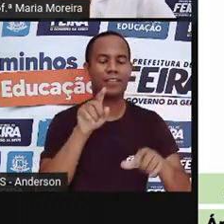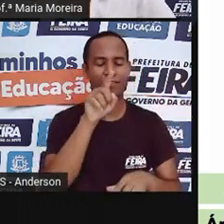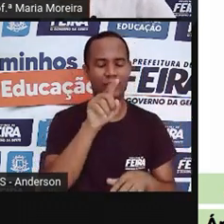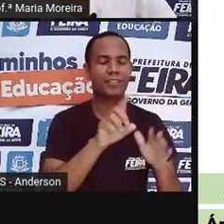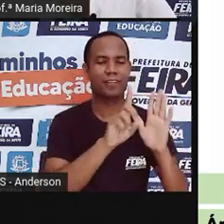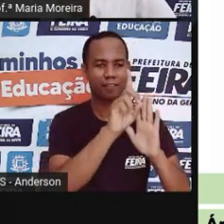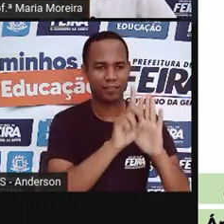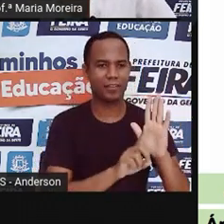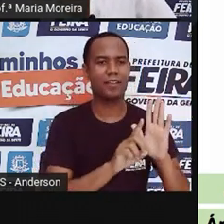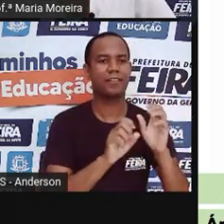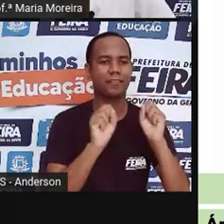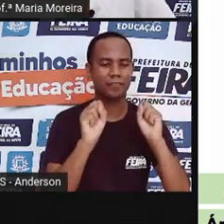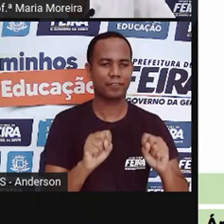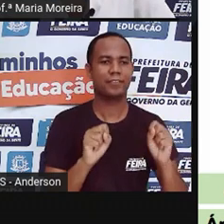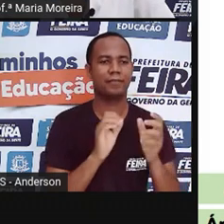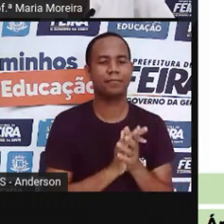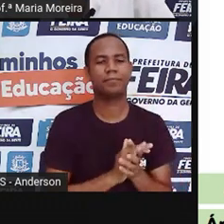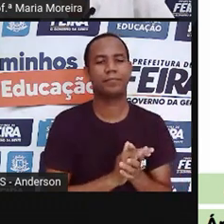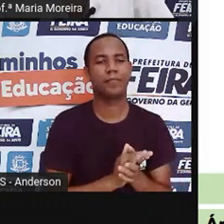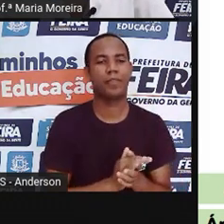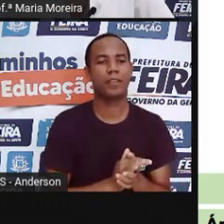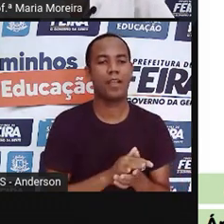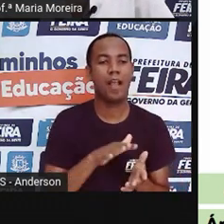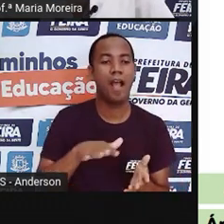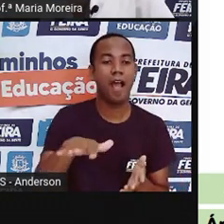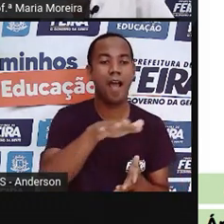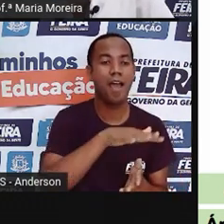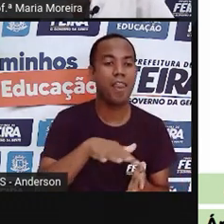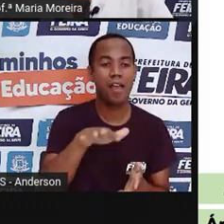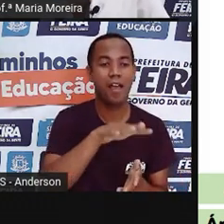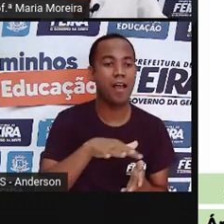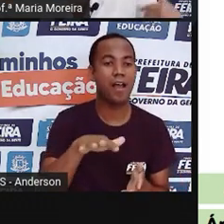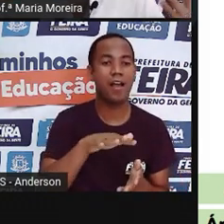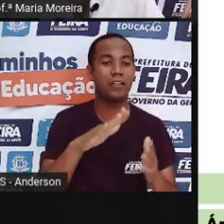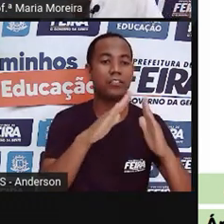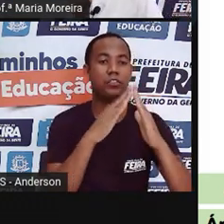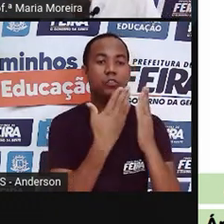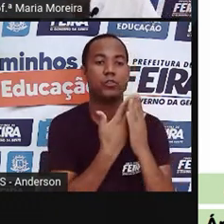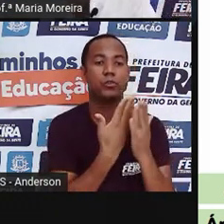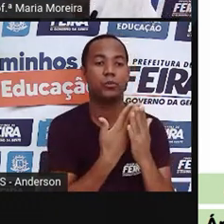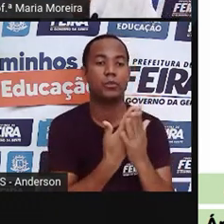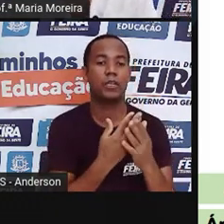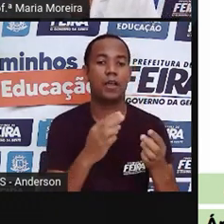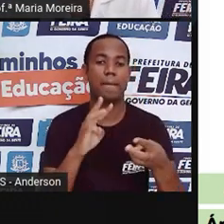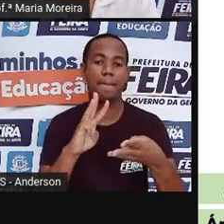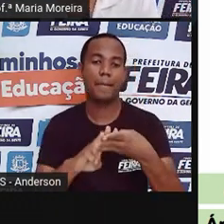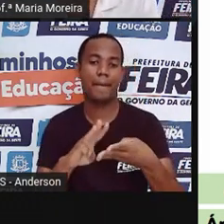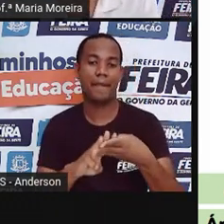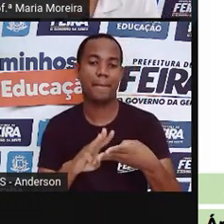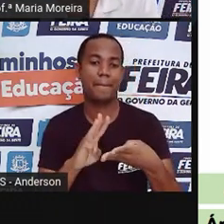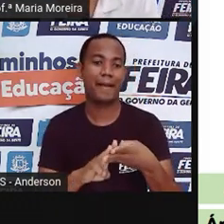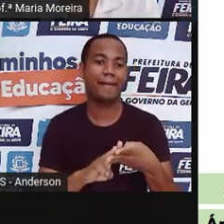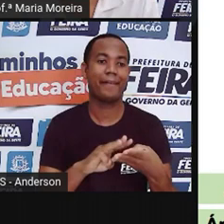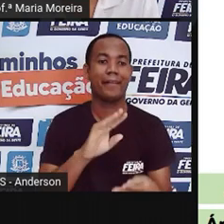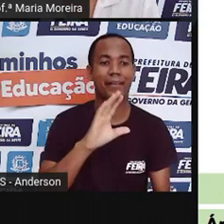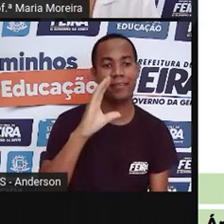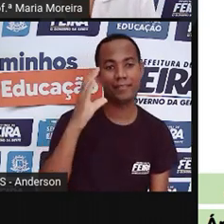Vamos lá? Nossa área de conhecimento interdisciplinar, matemática e ciências da